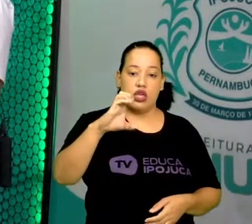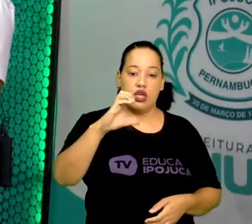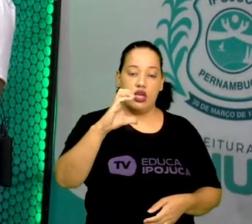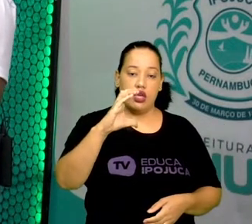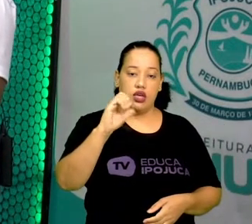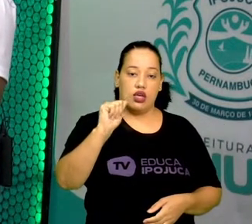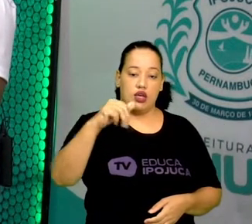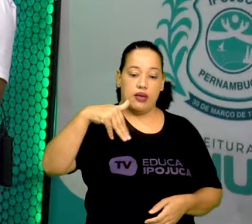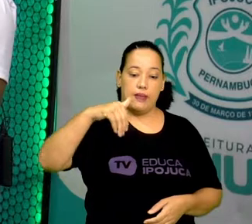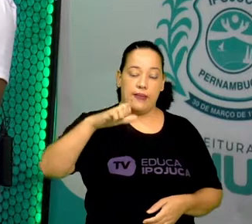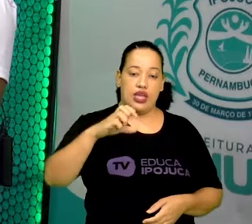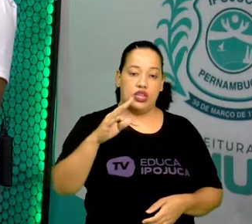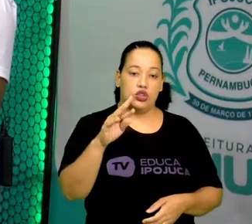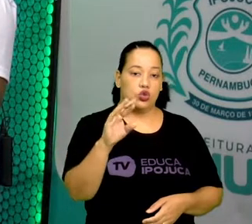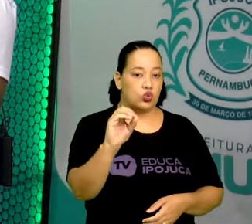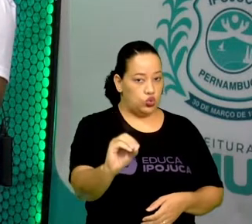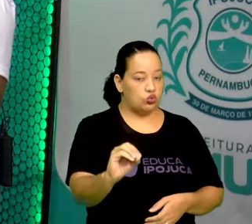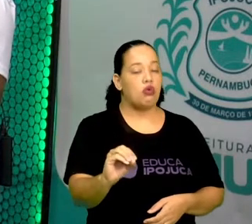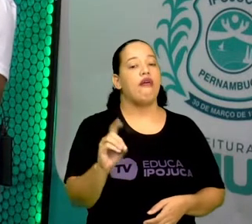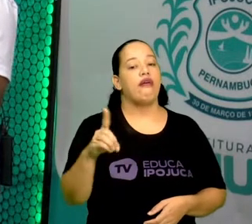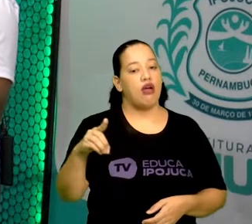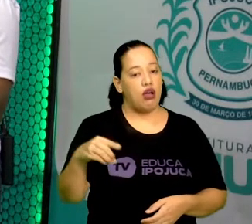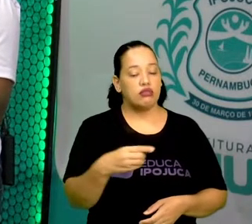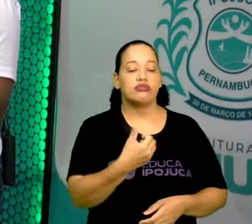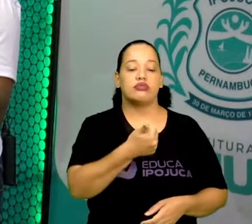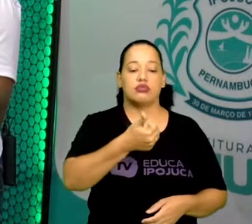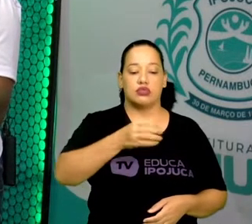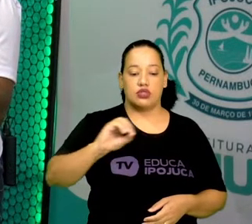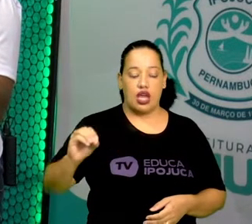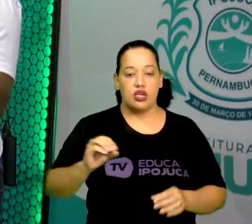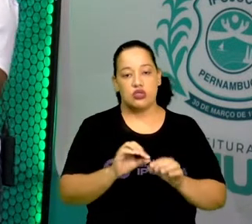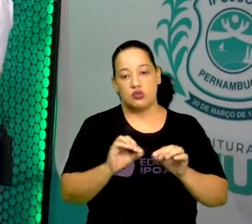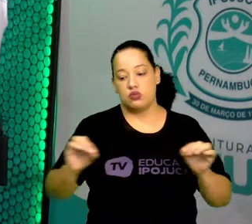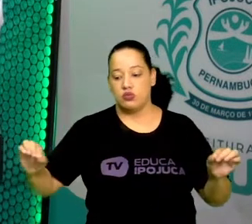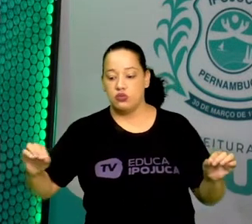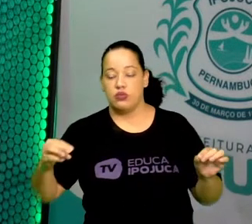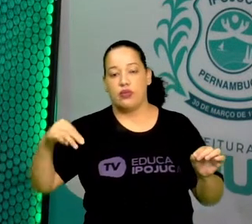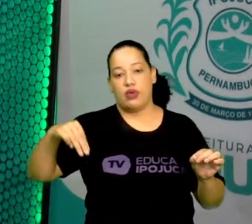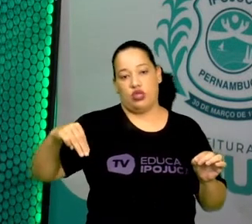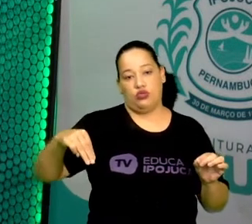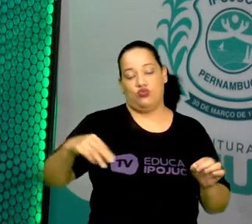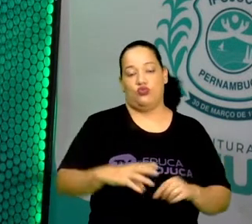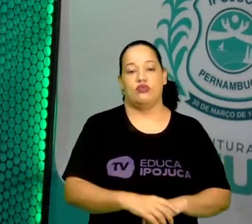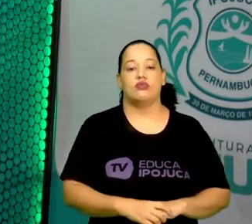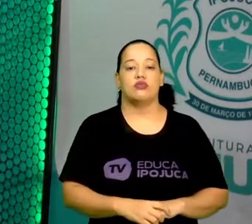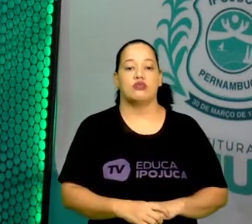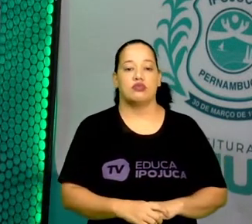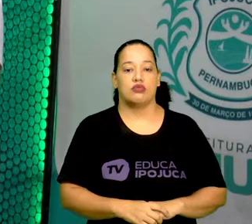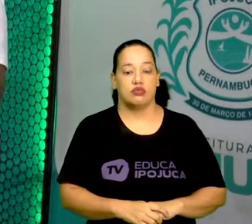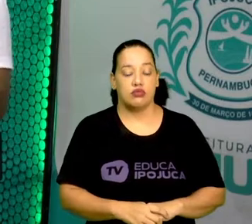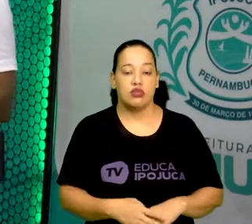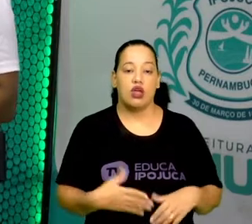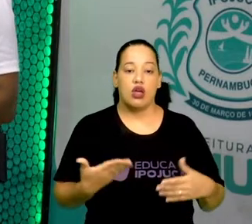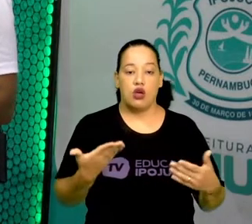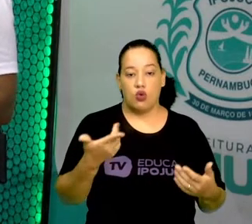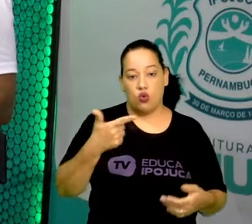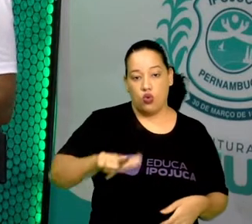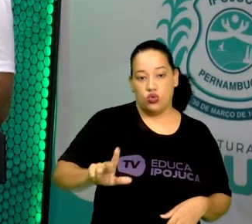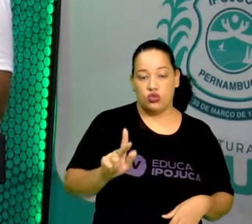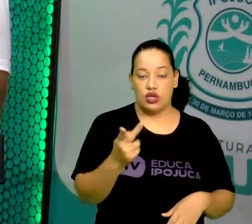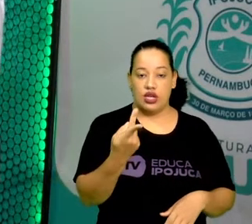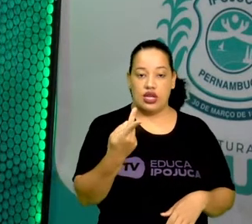10. Então, 10 vezes 1 metro significa 10 metro. O hectômetro